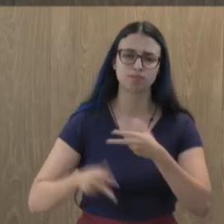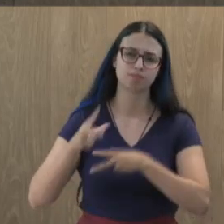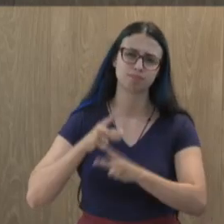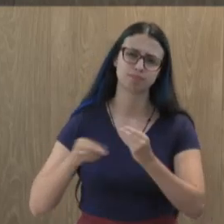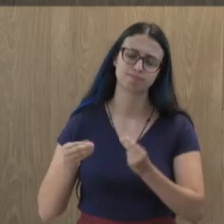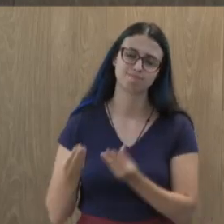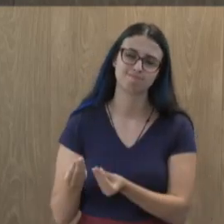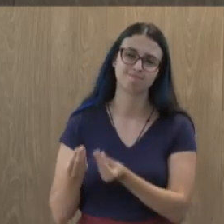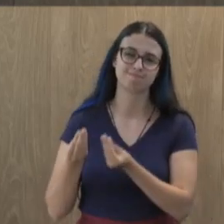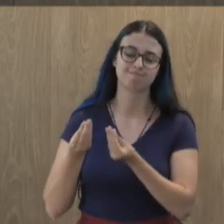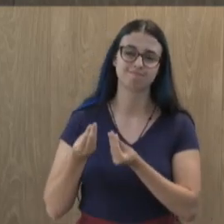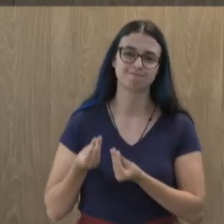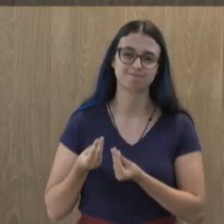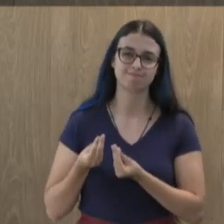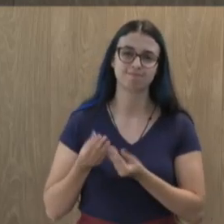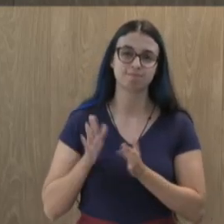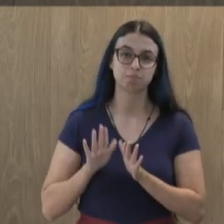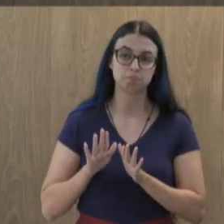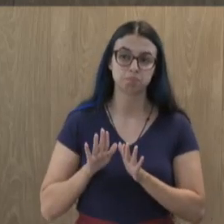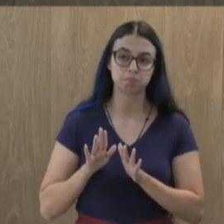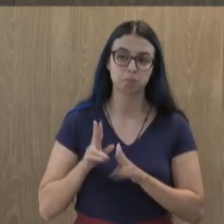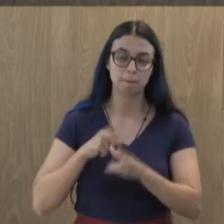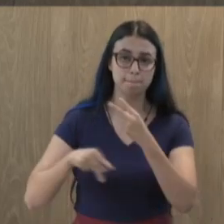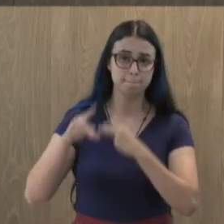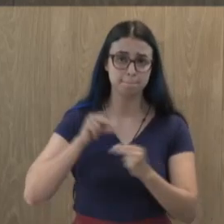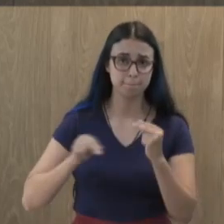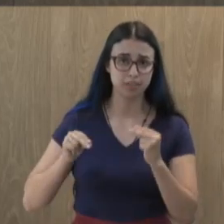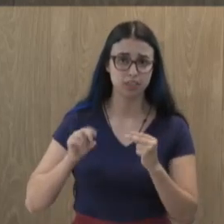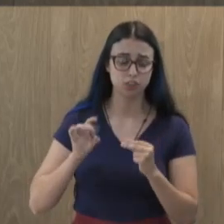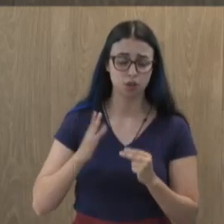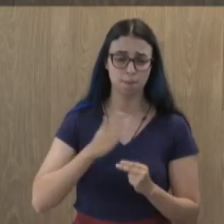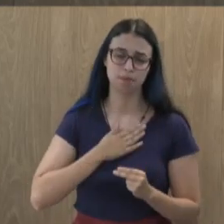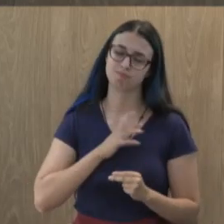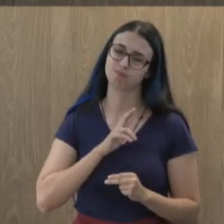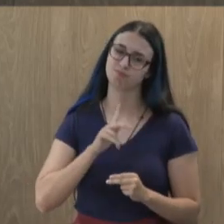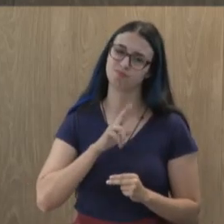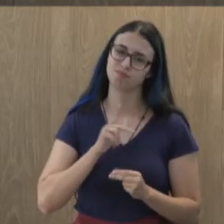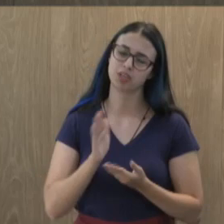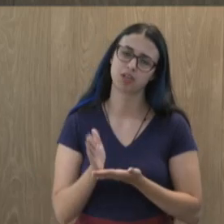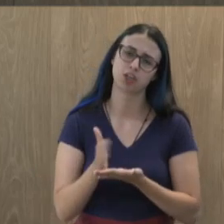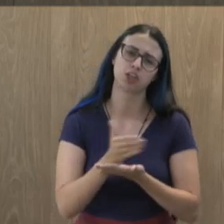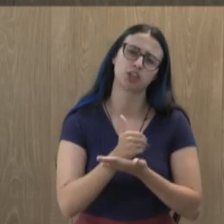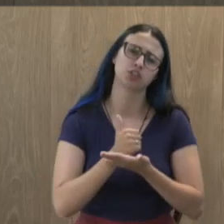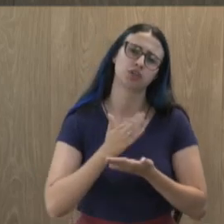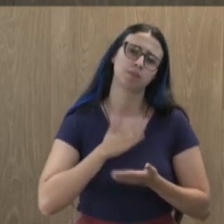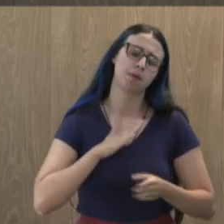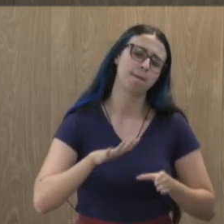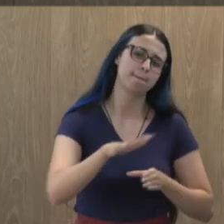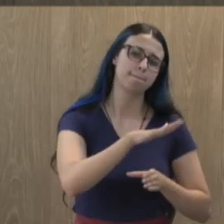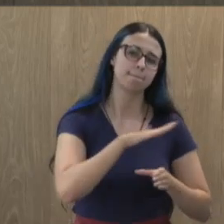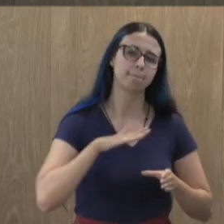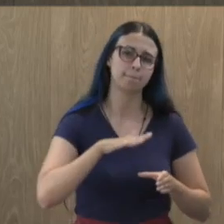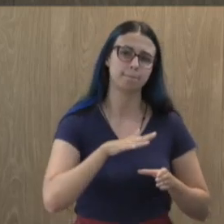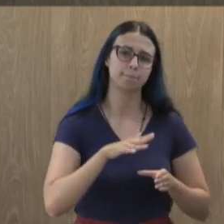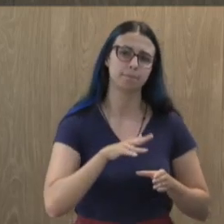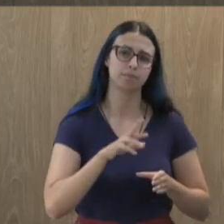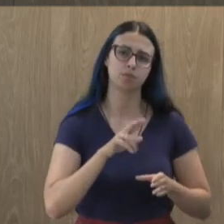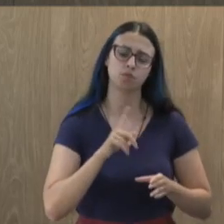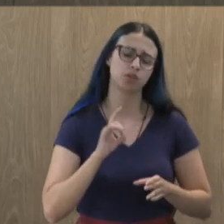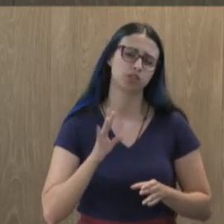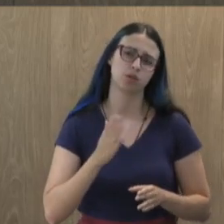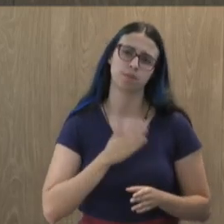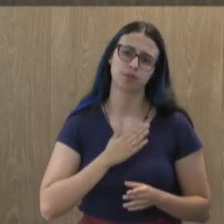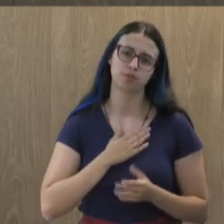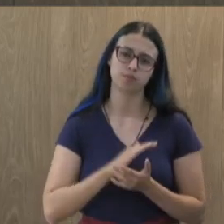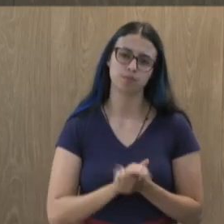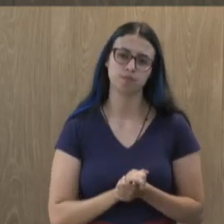mas eu reparti ela com toda a minha diretoria, com todos nós que lutamos lá pela melhoria do bairro. E tive o